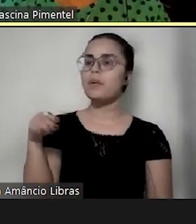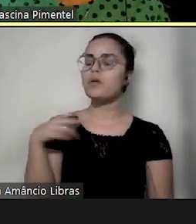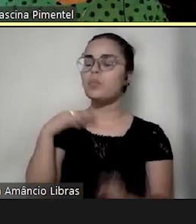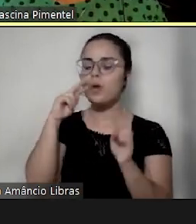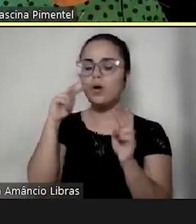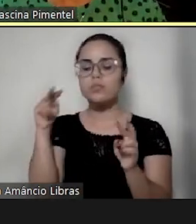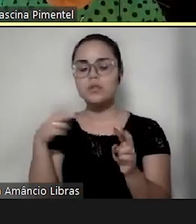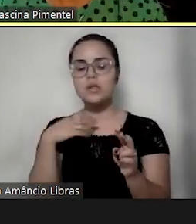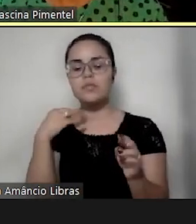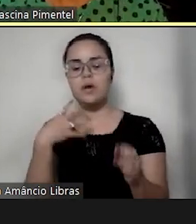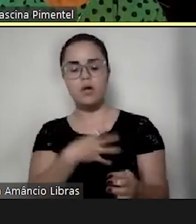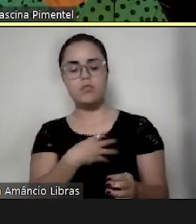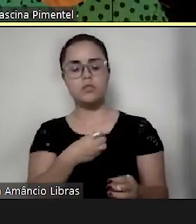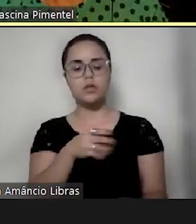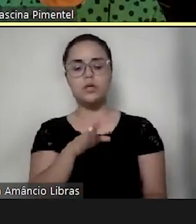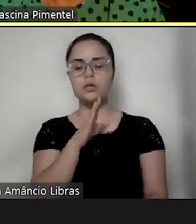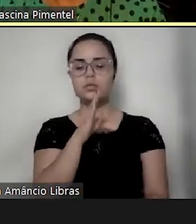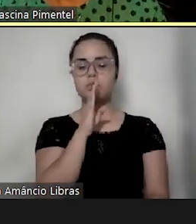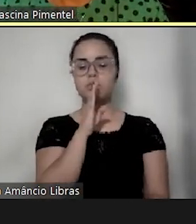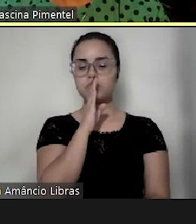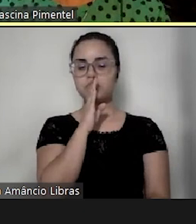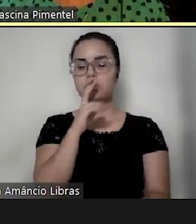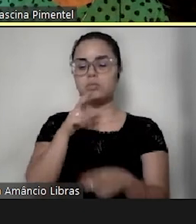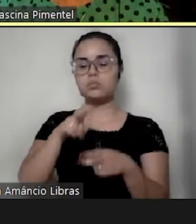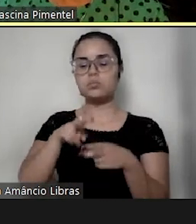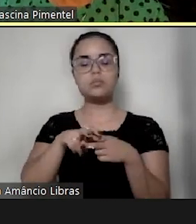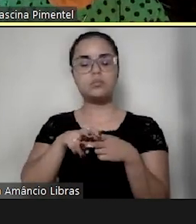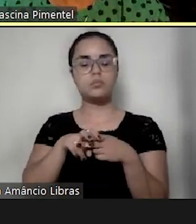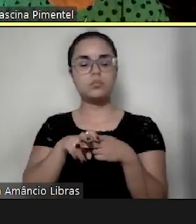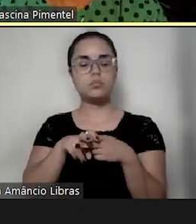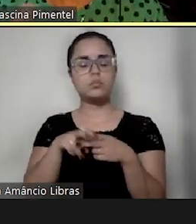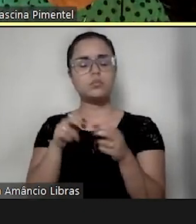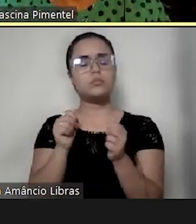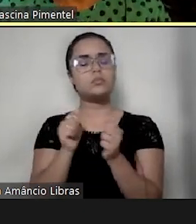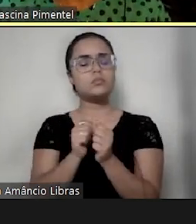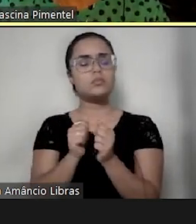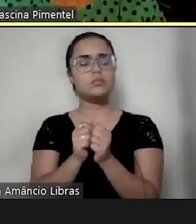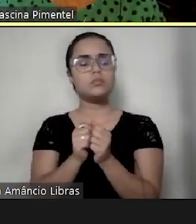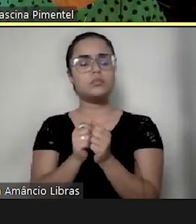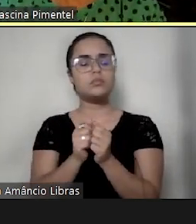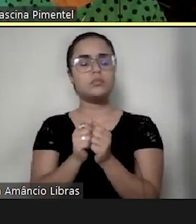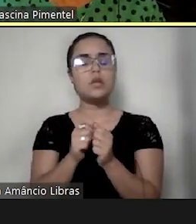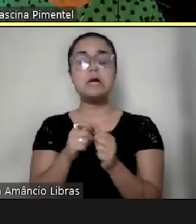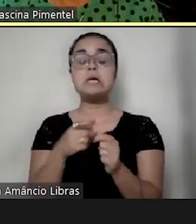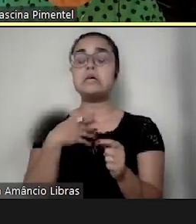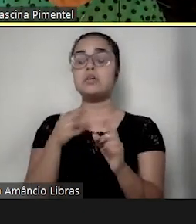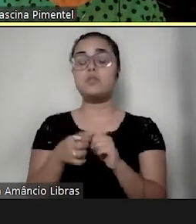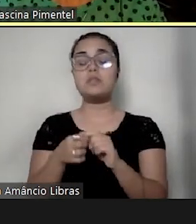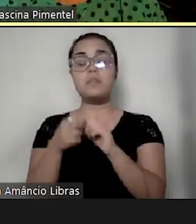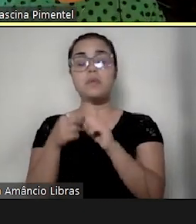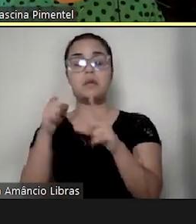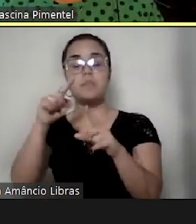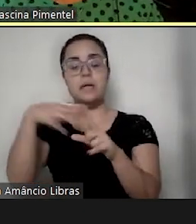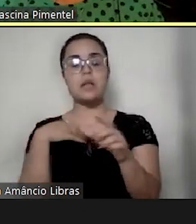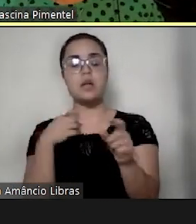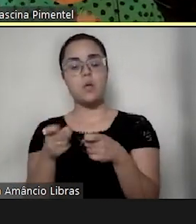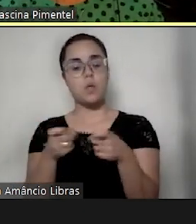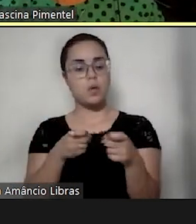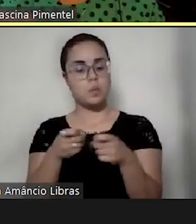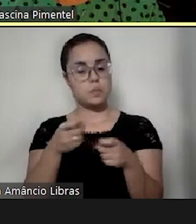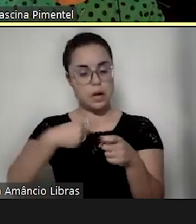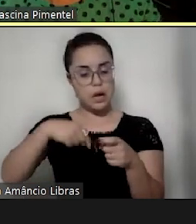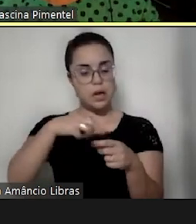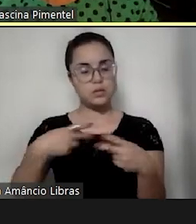observar no silêncio, sentadinho com ele, deixando que ele conduza as coisas, como é difícil pra gente